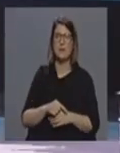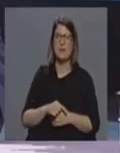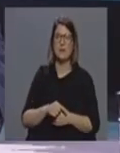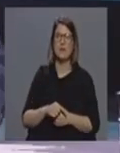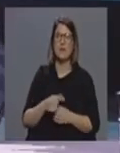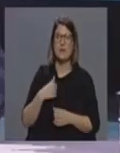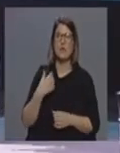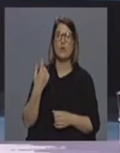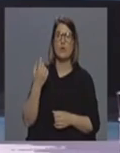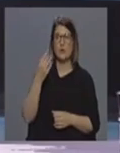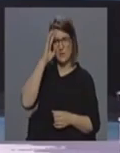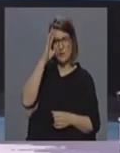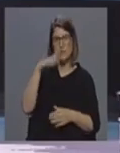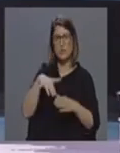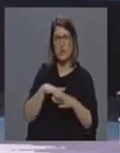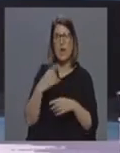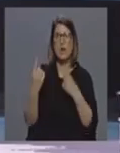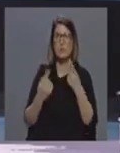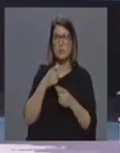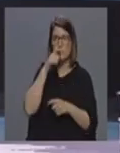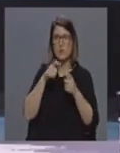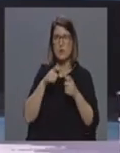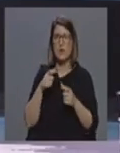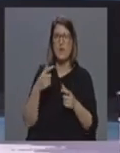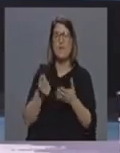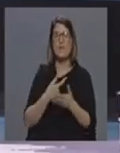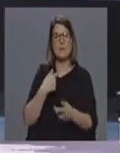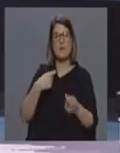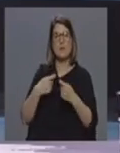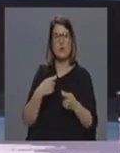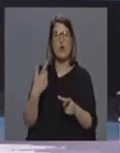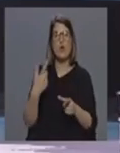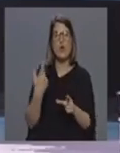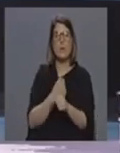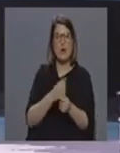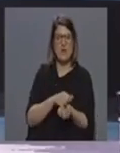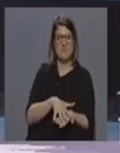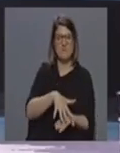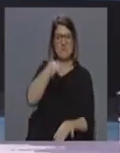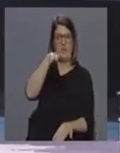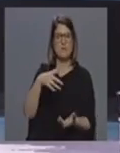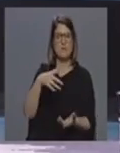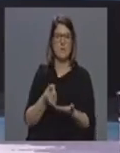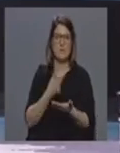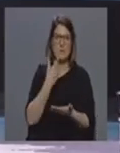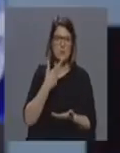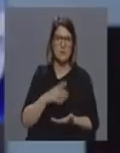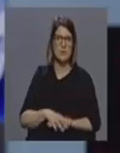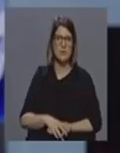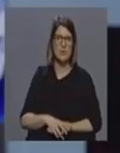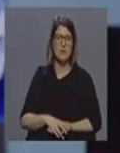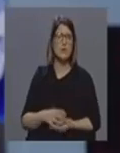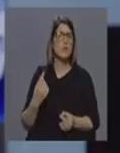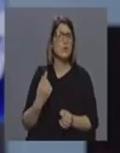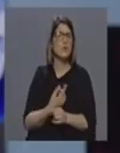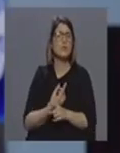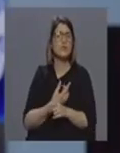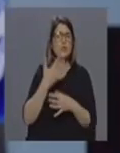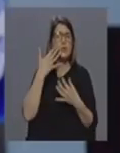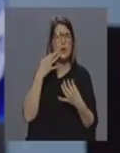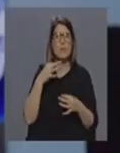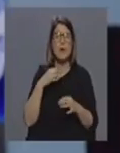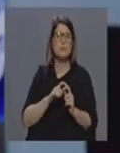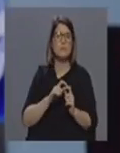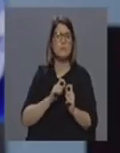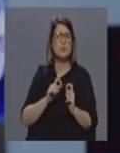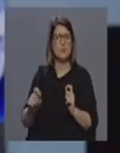tivemos conhecimento de alguns casos de pessoas que chegaram à farmácia e compraram várias caixas de medicamentos Devem ter ao fiocado então aquilo que é necessário para fazer face a um período